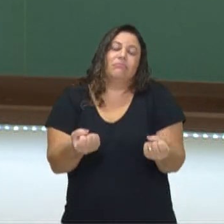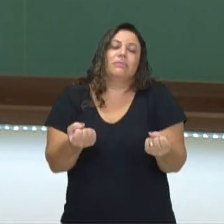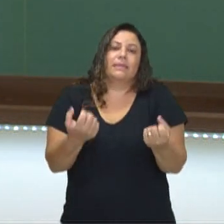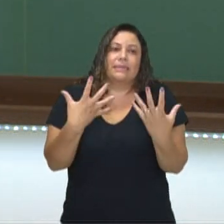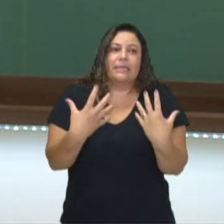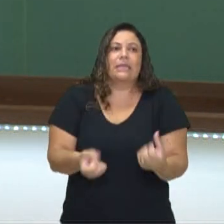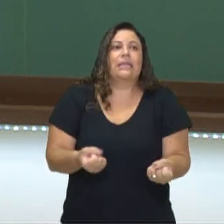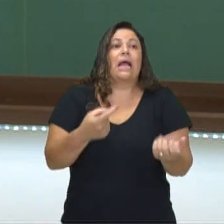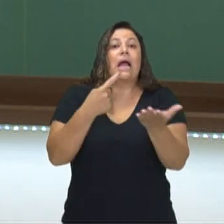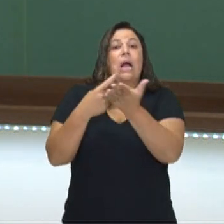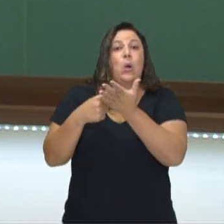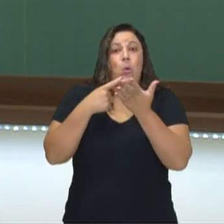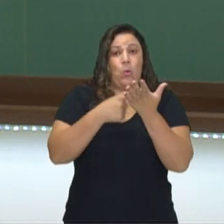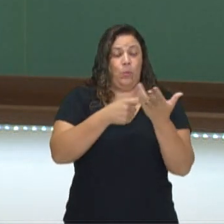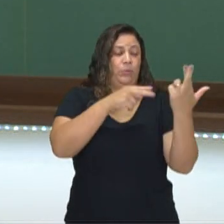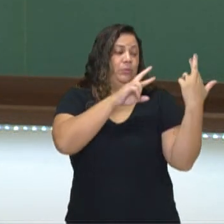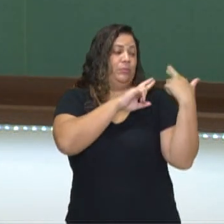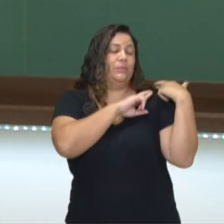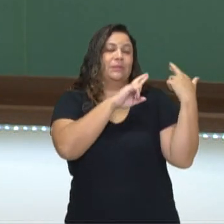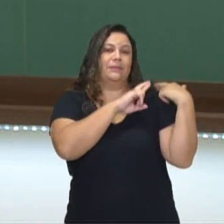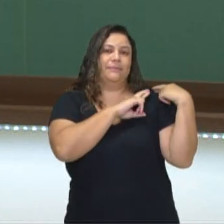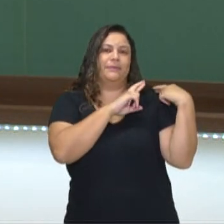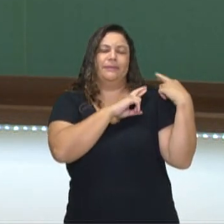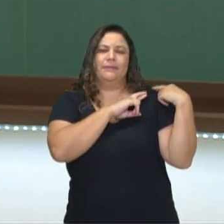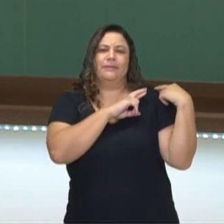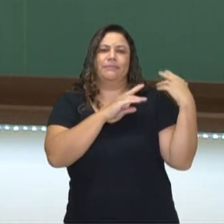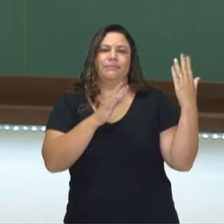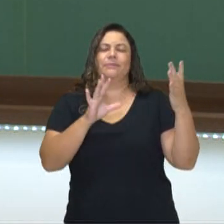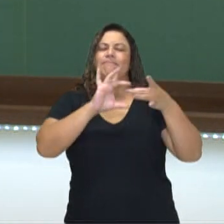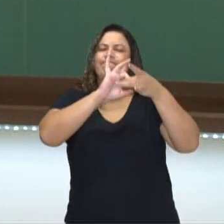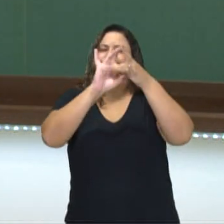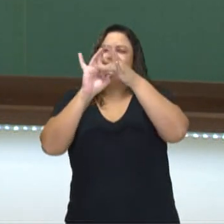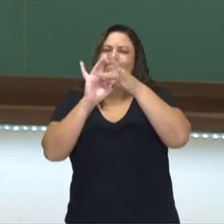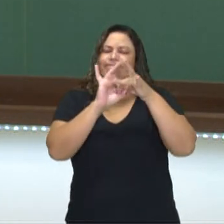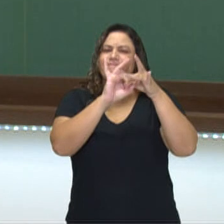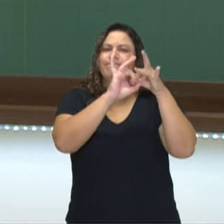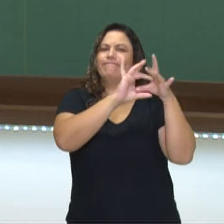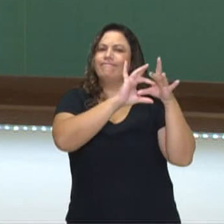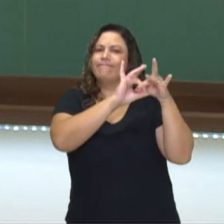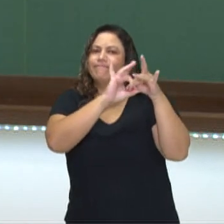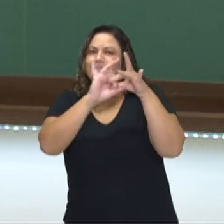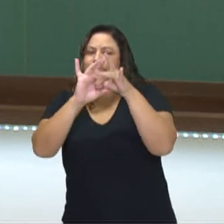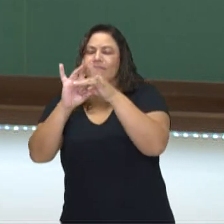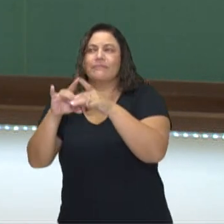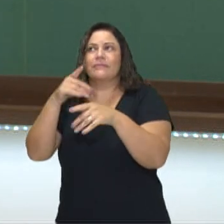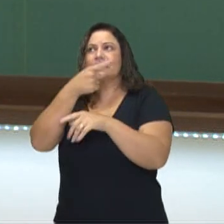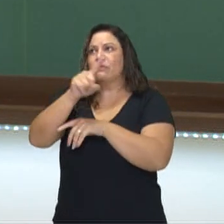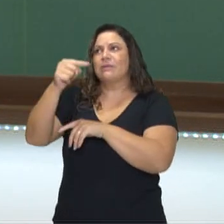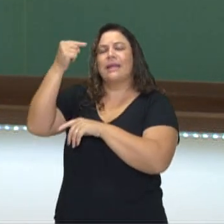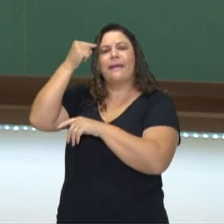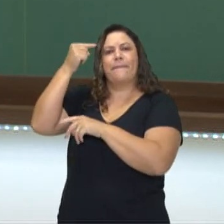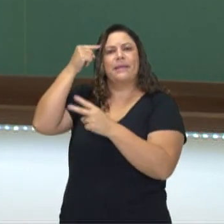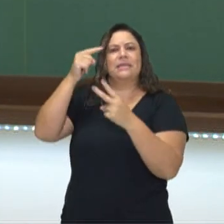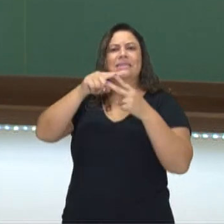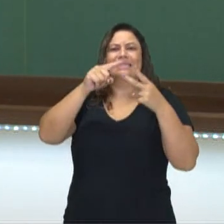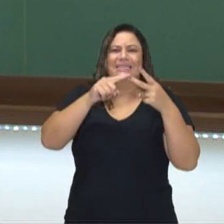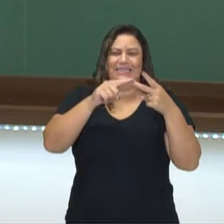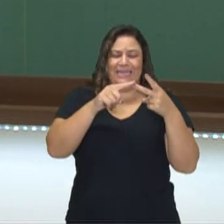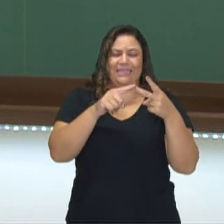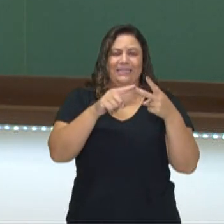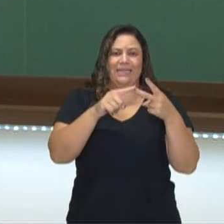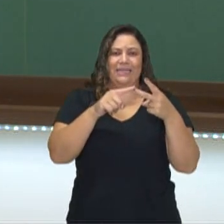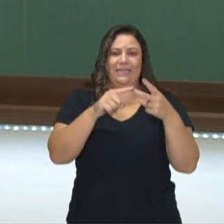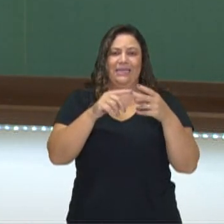compromisso e responsabilidade estão sempre conectados. Não dá para pensar as duas coisas separadamente.